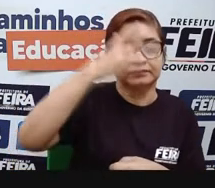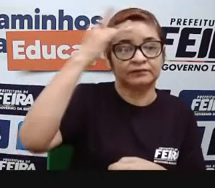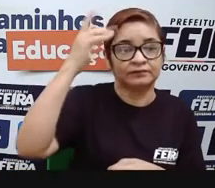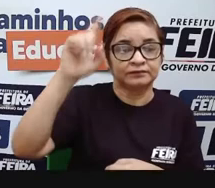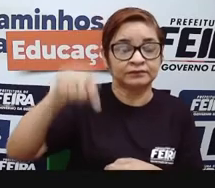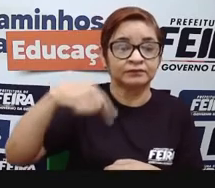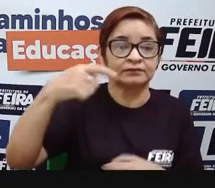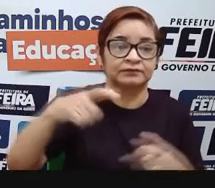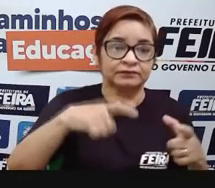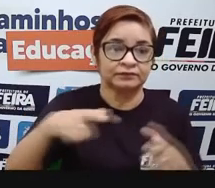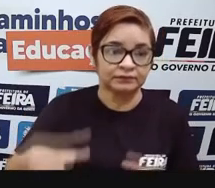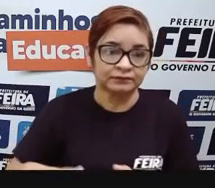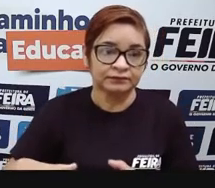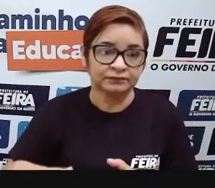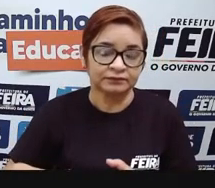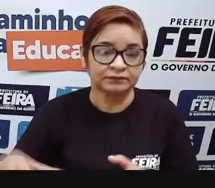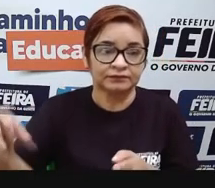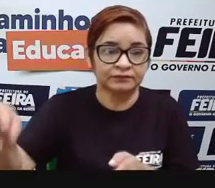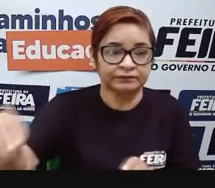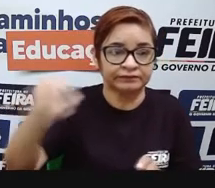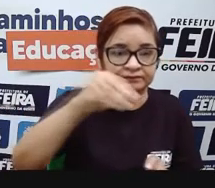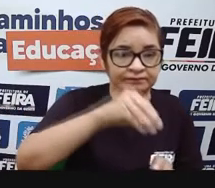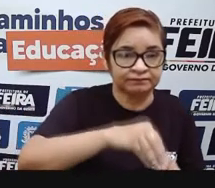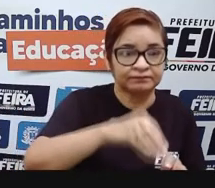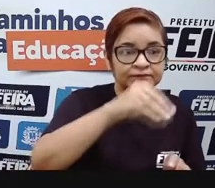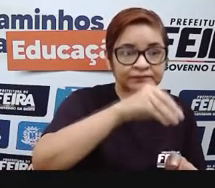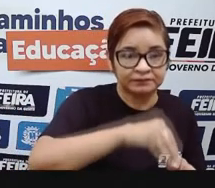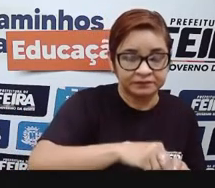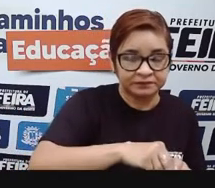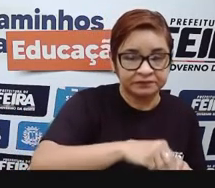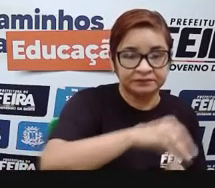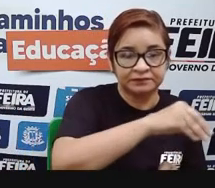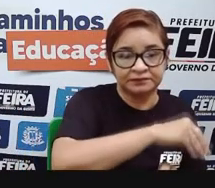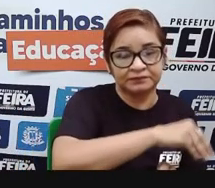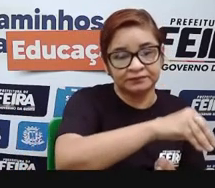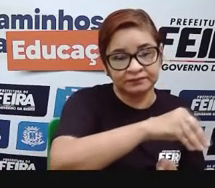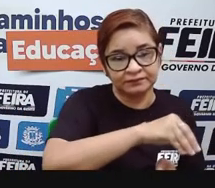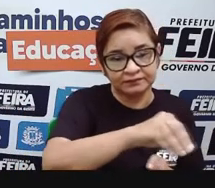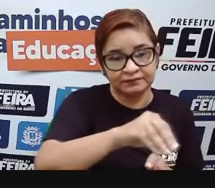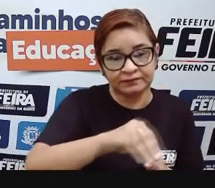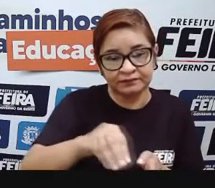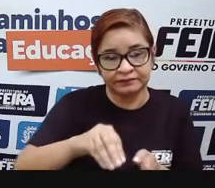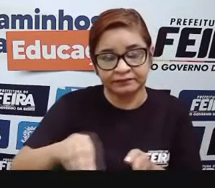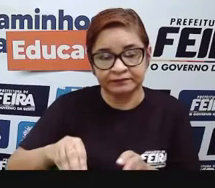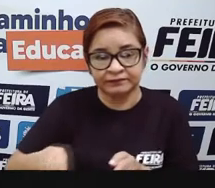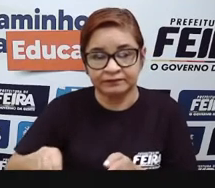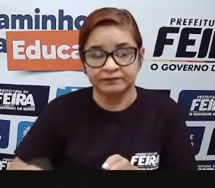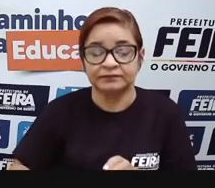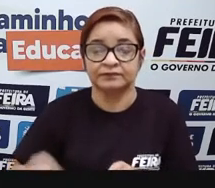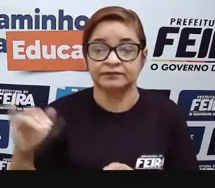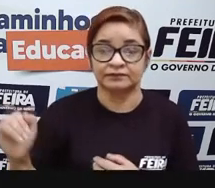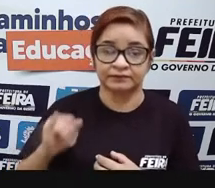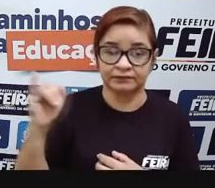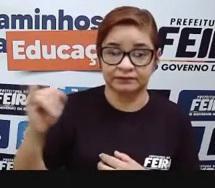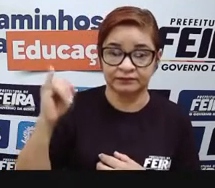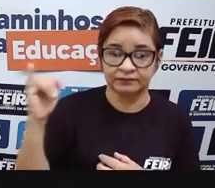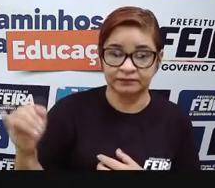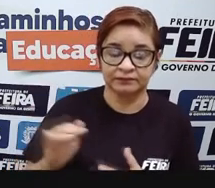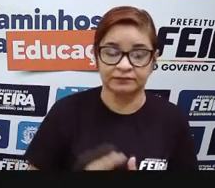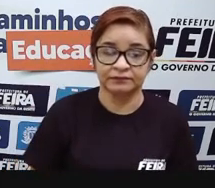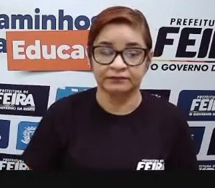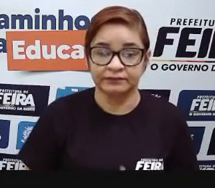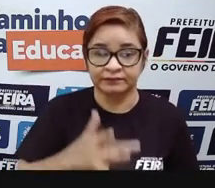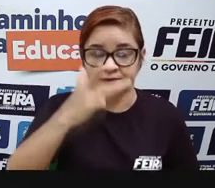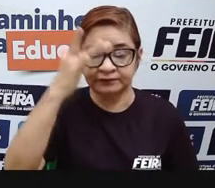têm uma passagem livre para outros locais. Então, isso faz com que muita gente